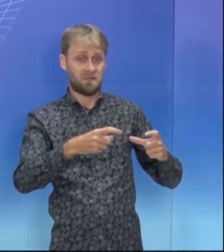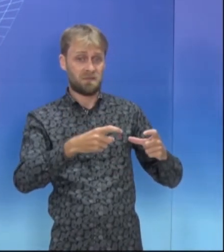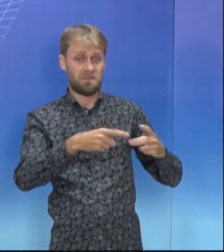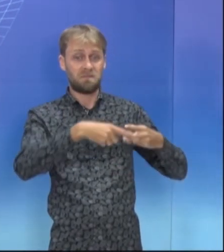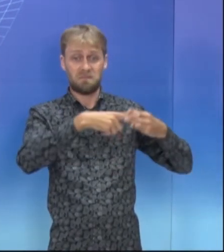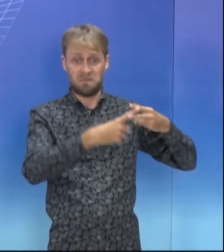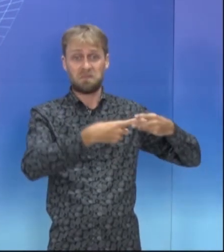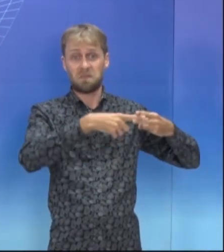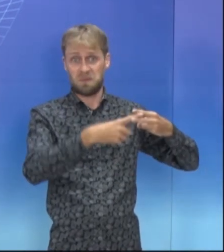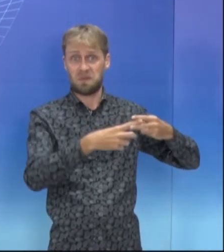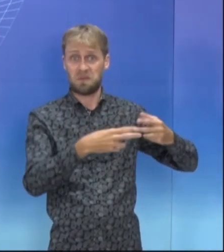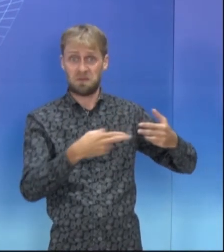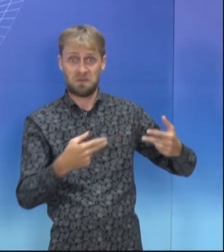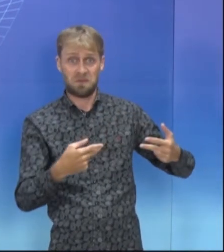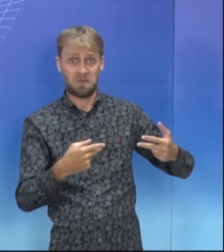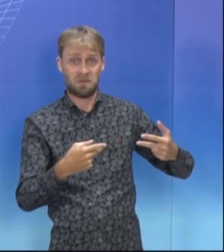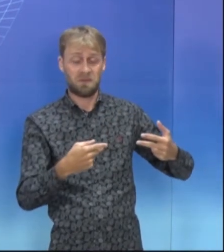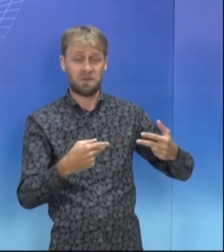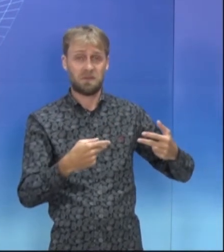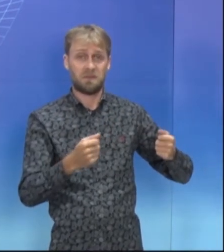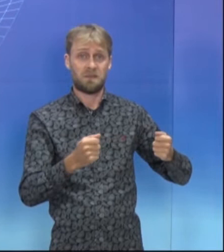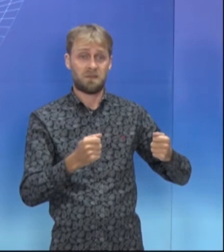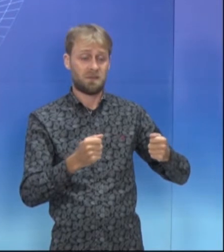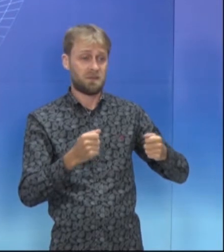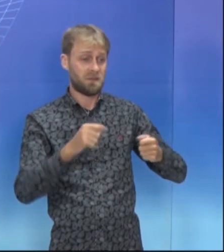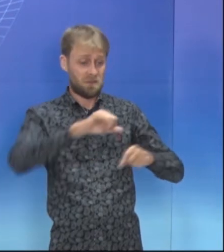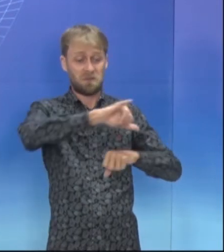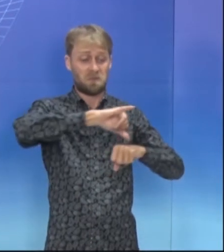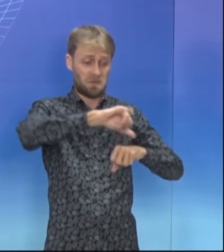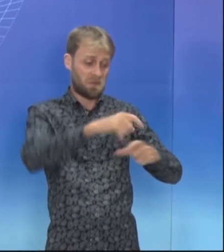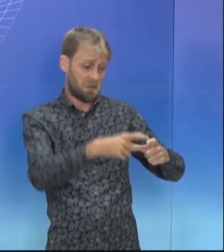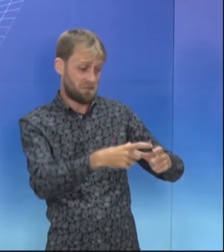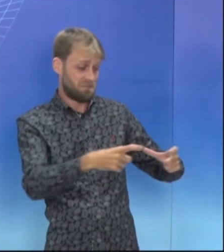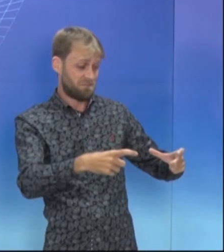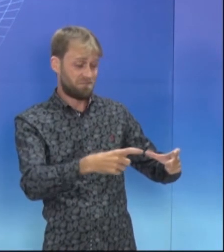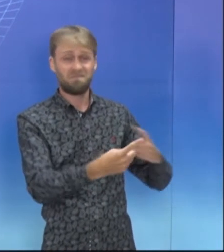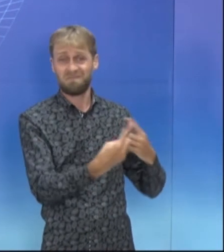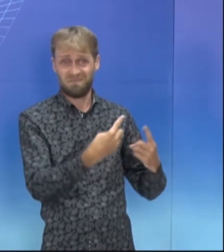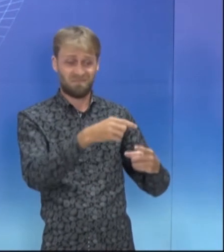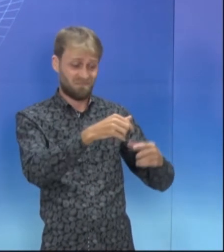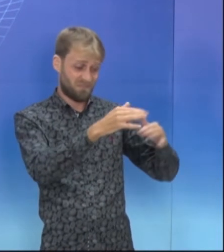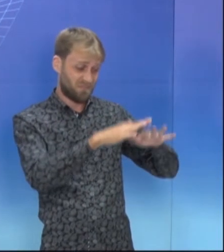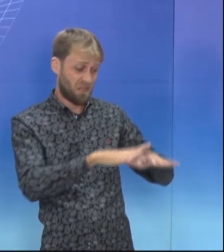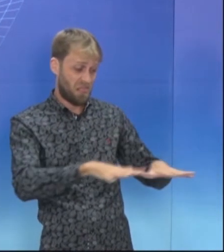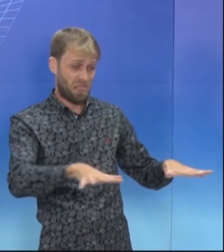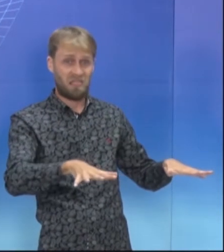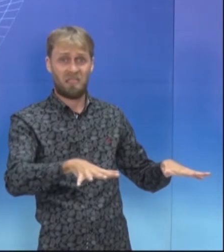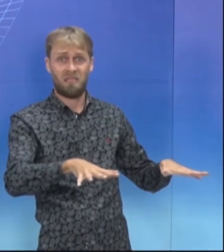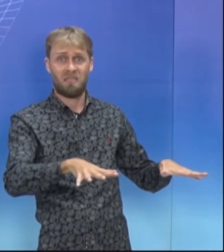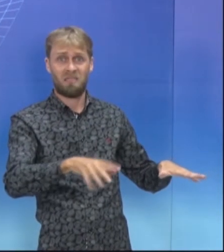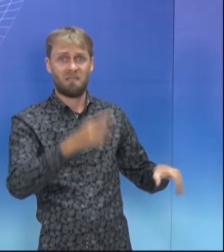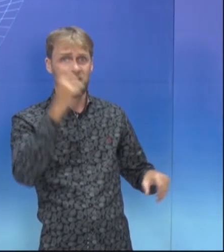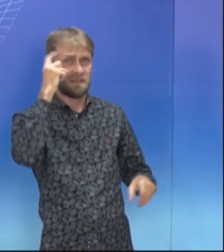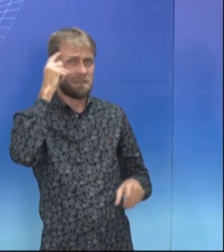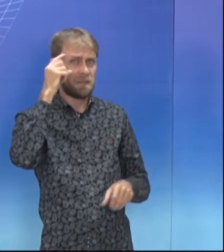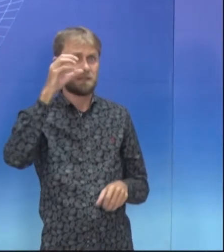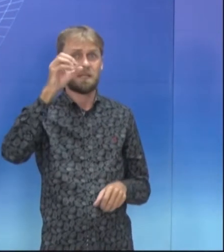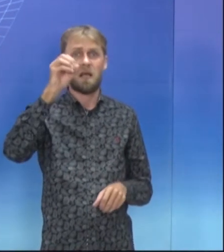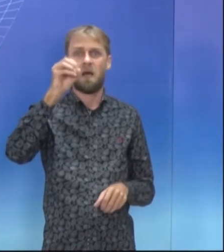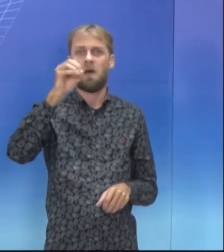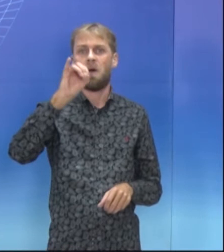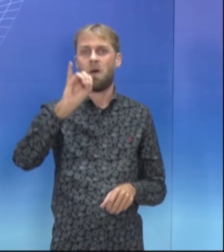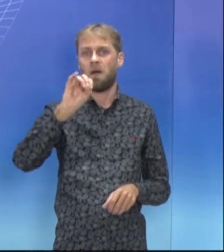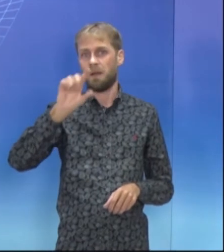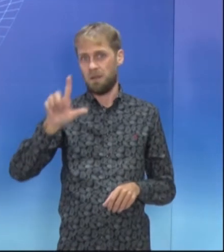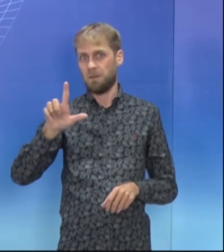Você parece do motor do carro. E o óleo derramado. Aí então dá a entender, por causa da palavra oil, tem a